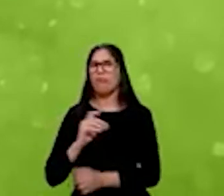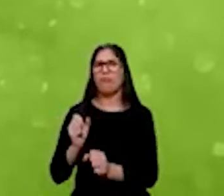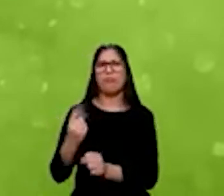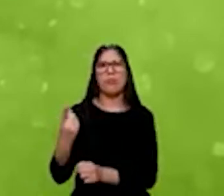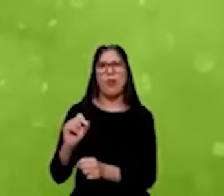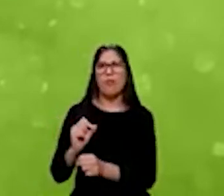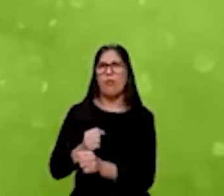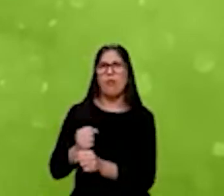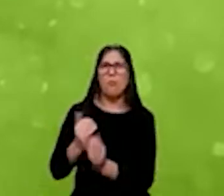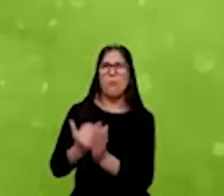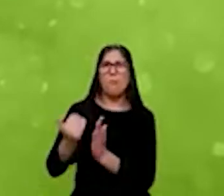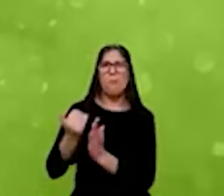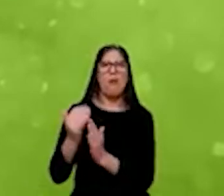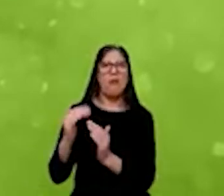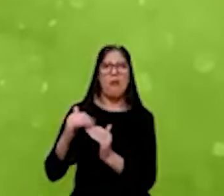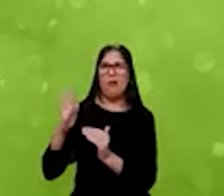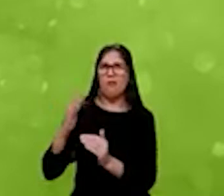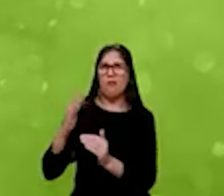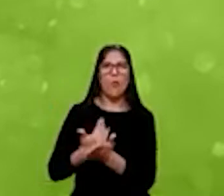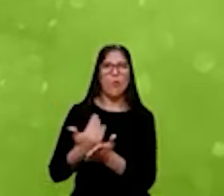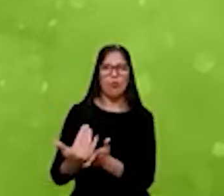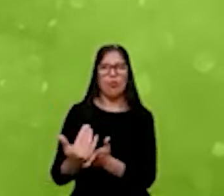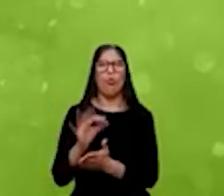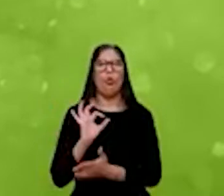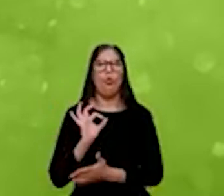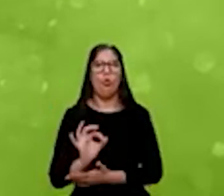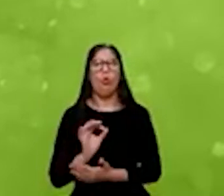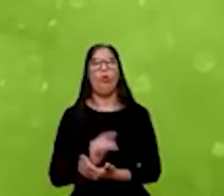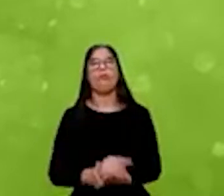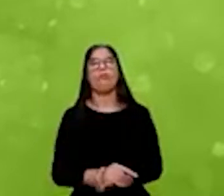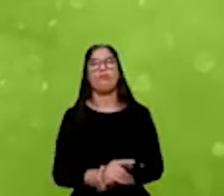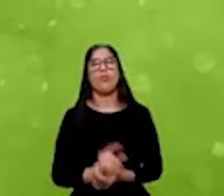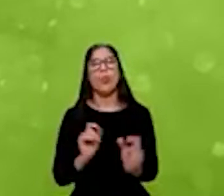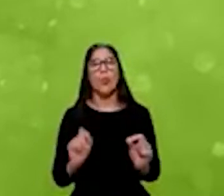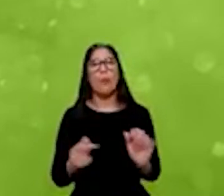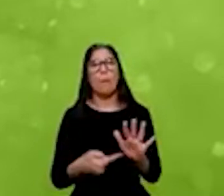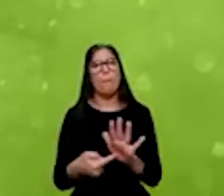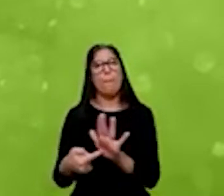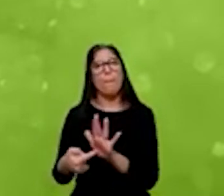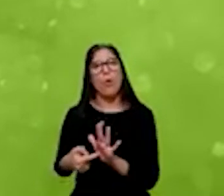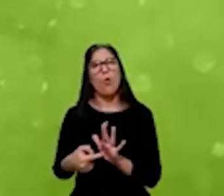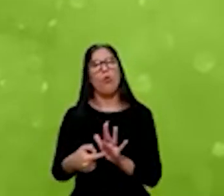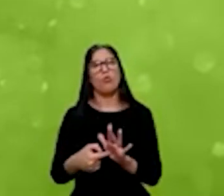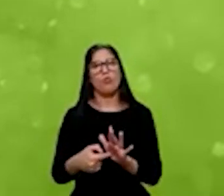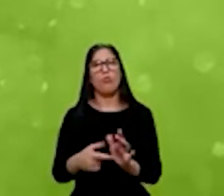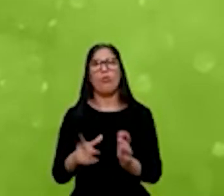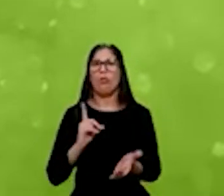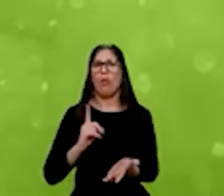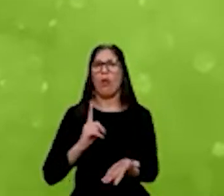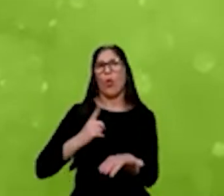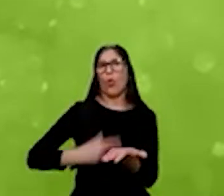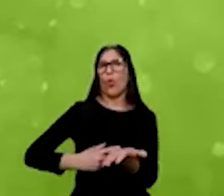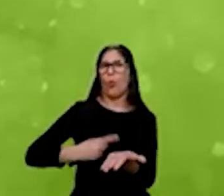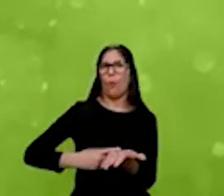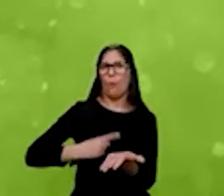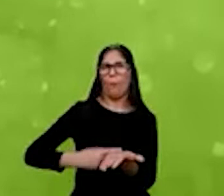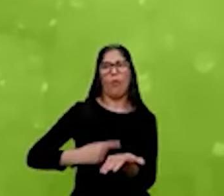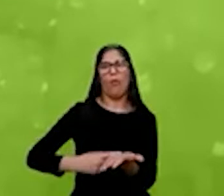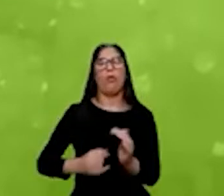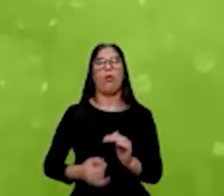foi criado. Então, o que demonstra realmente o nosso comprometimento e nossa